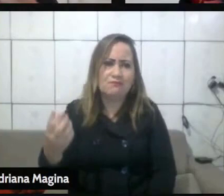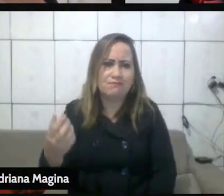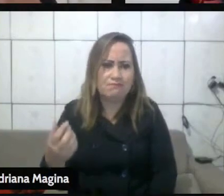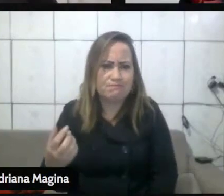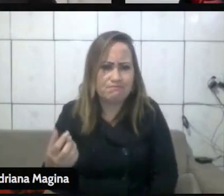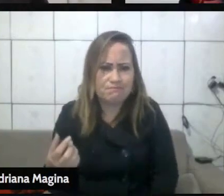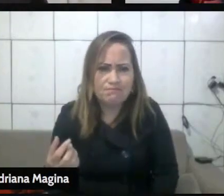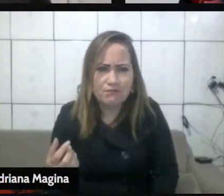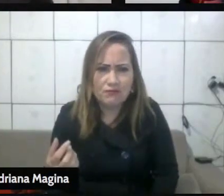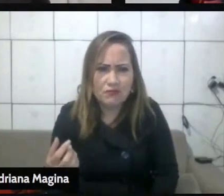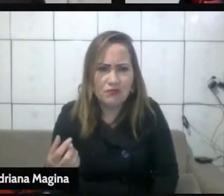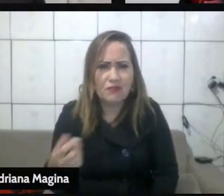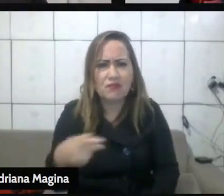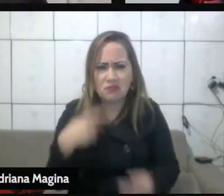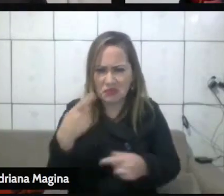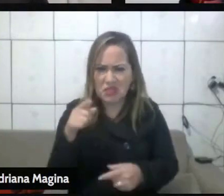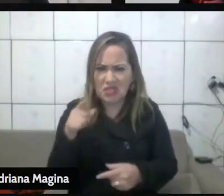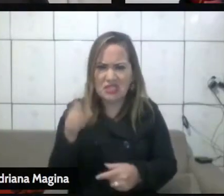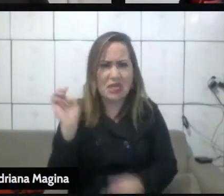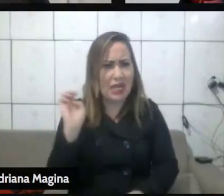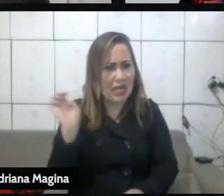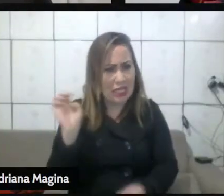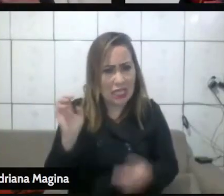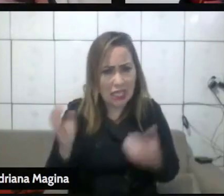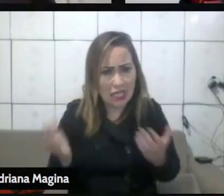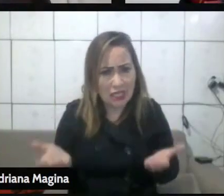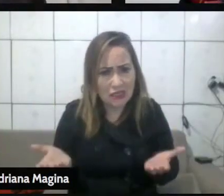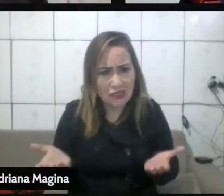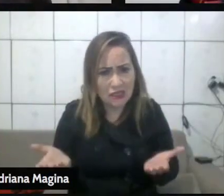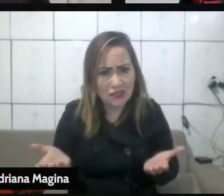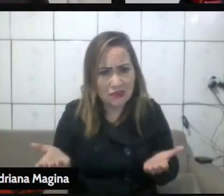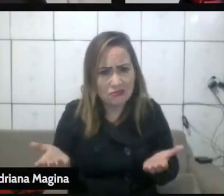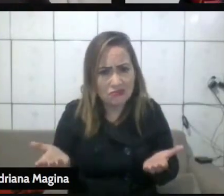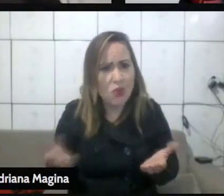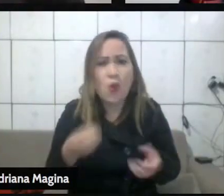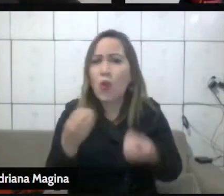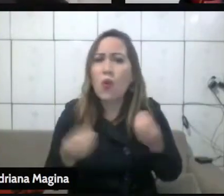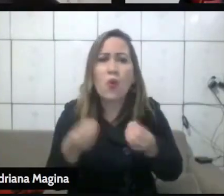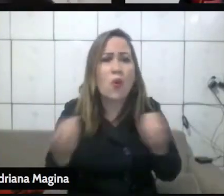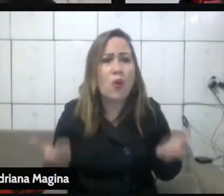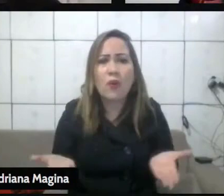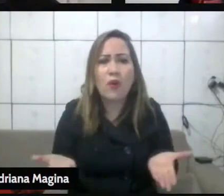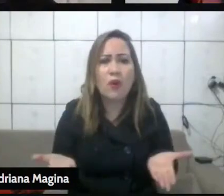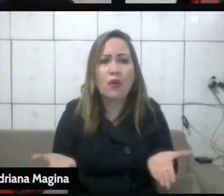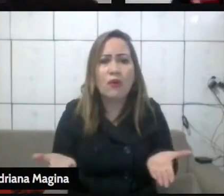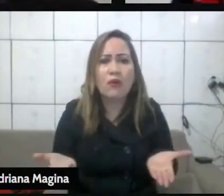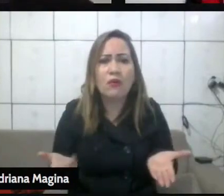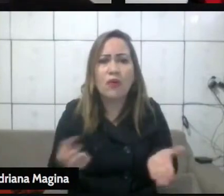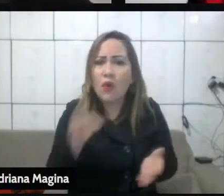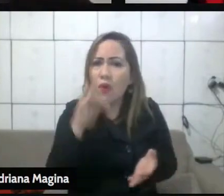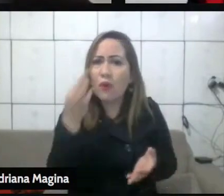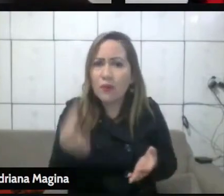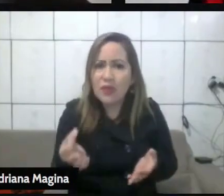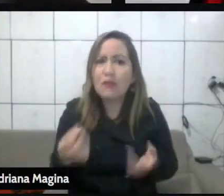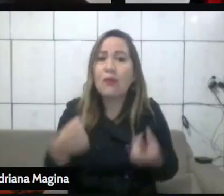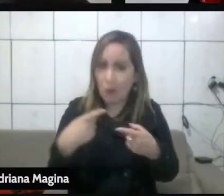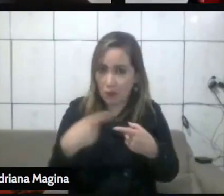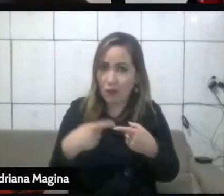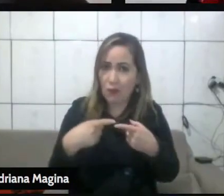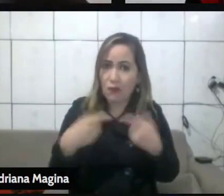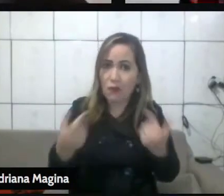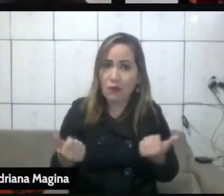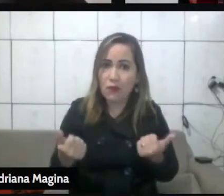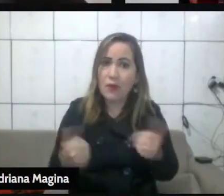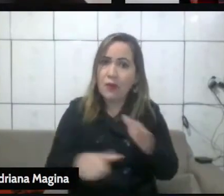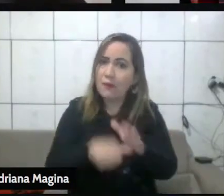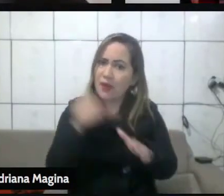qualquer pessoa que tenta embutir isso nas escrituras é uma forçação de barra. Você concorda com a sua opinião? Eu concordo. Primeiro, a